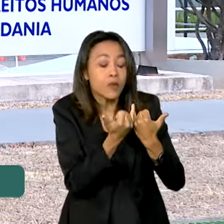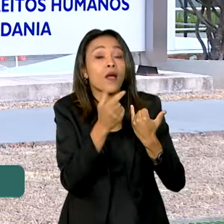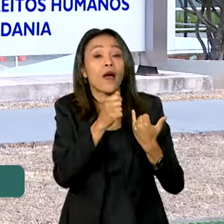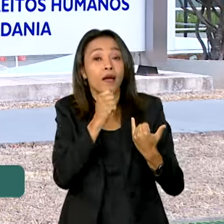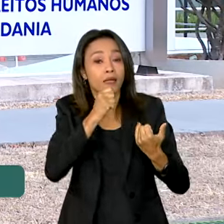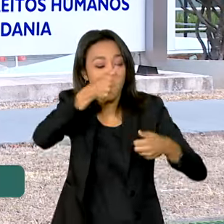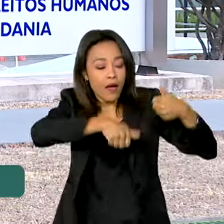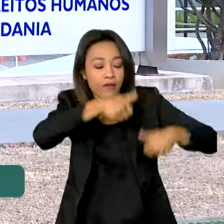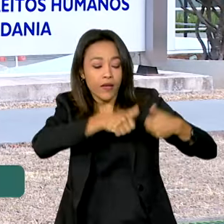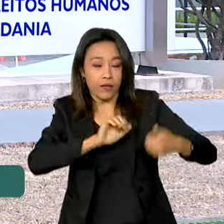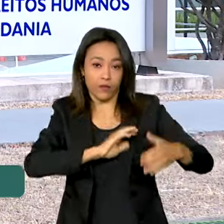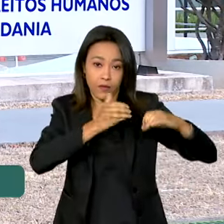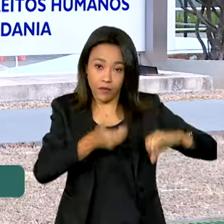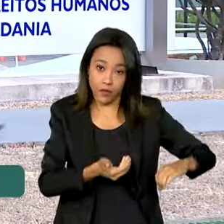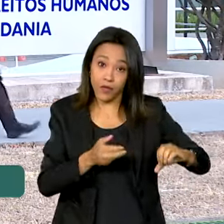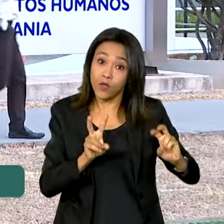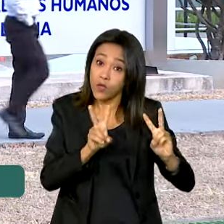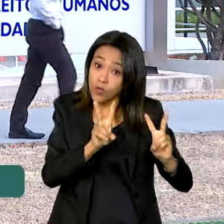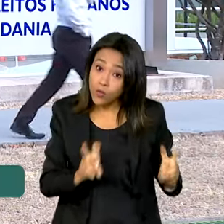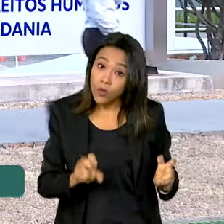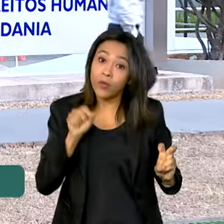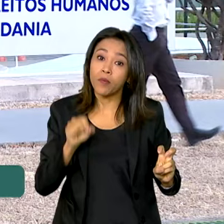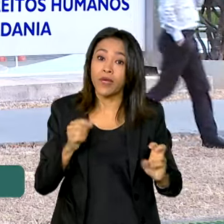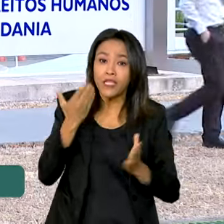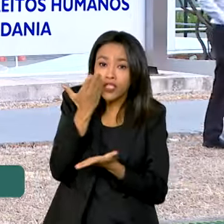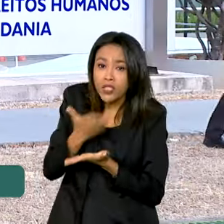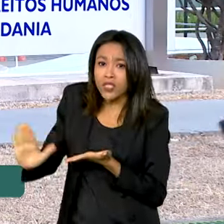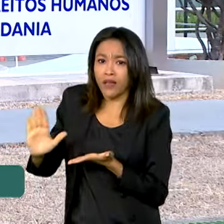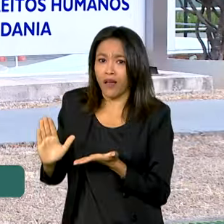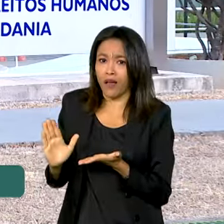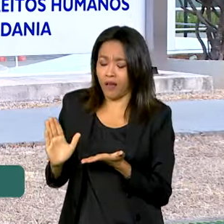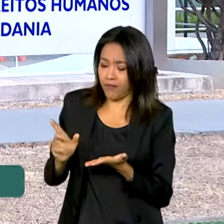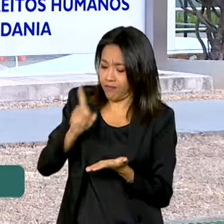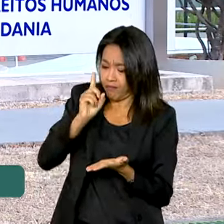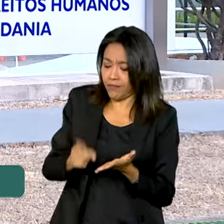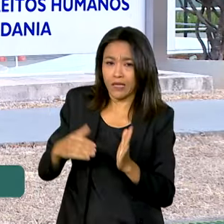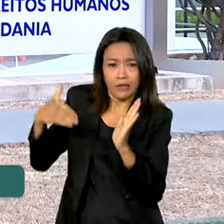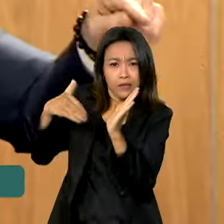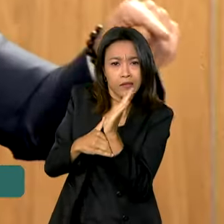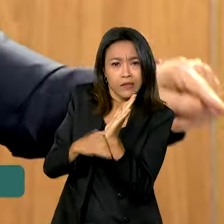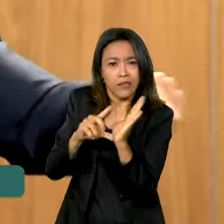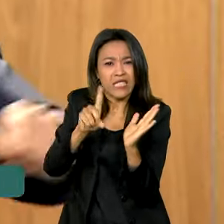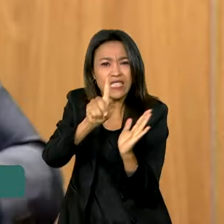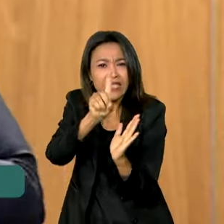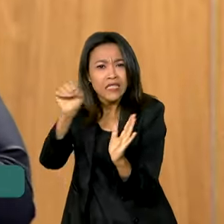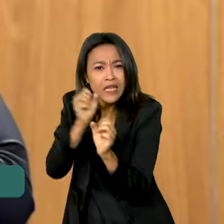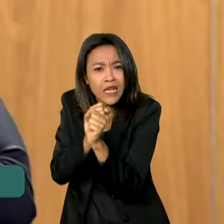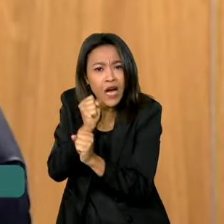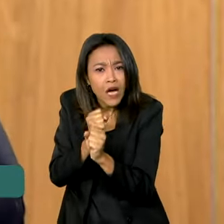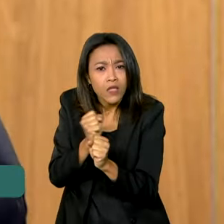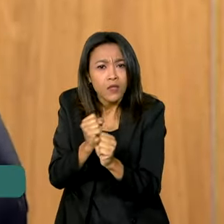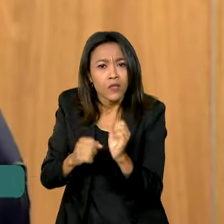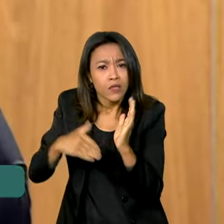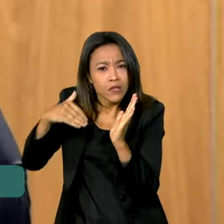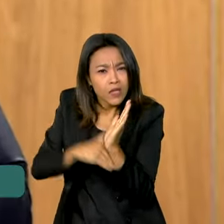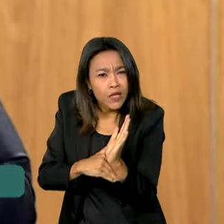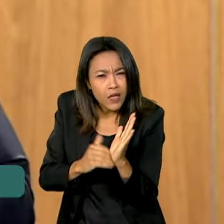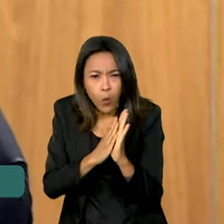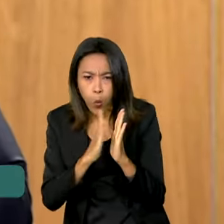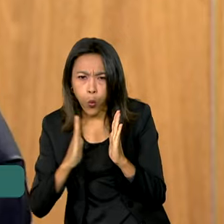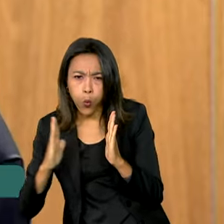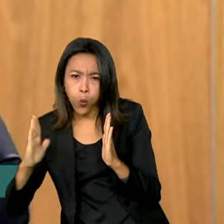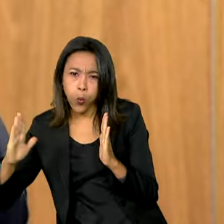entre elas, a exclusão desse dispositivo, que determina sigilo centenário. Quando nós editamos a Lei de Acesso à